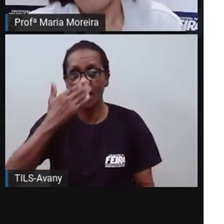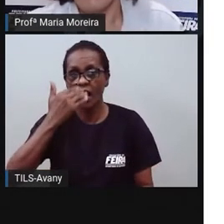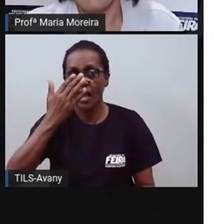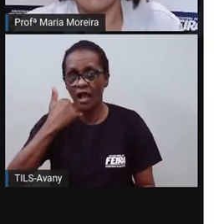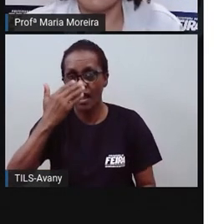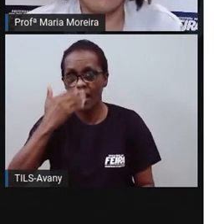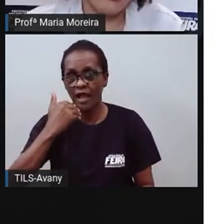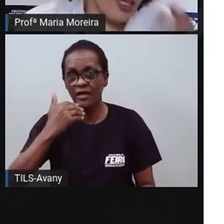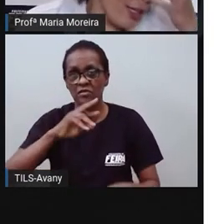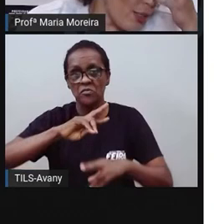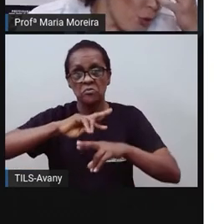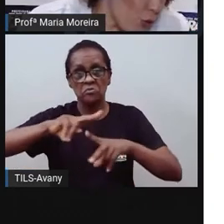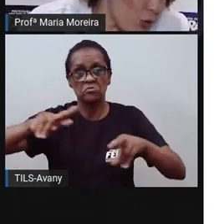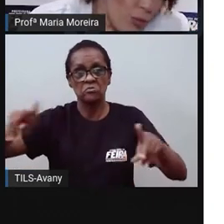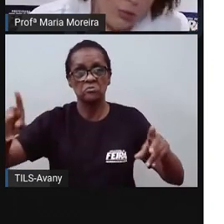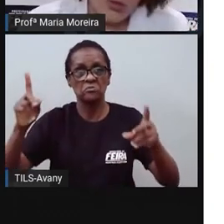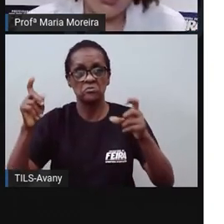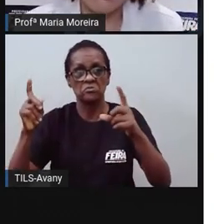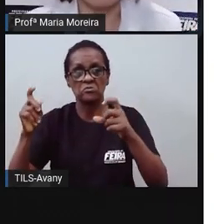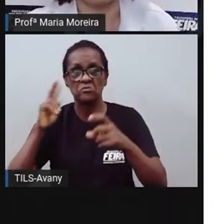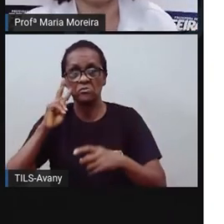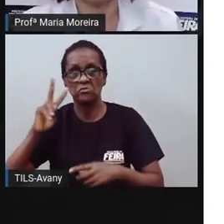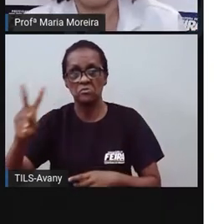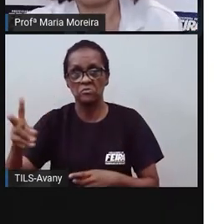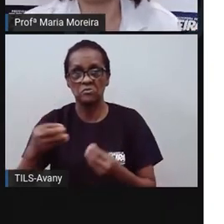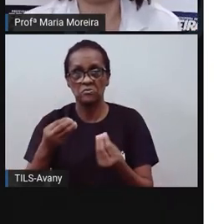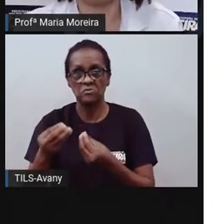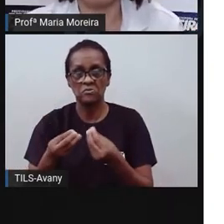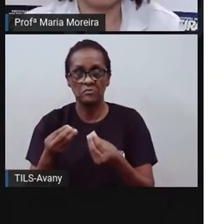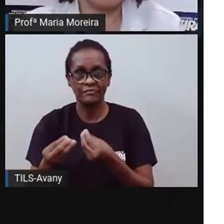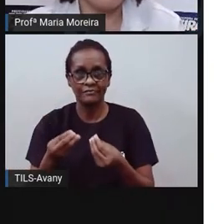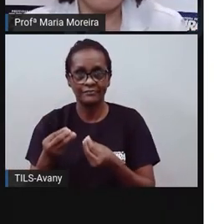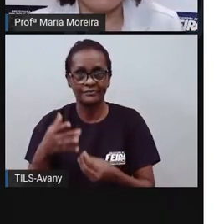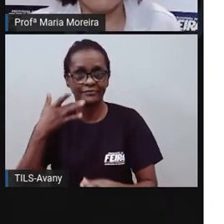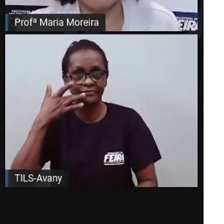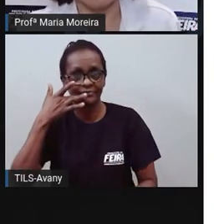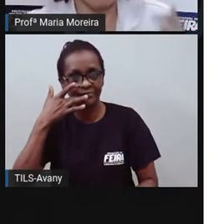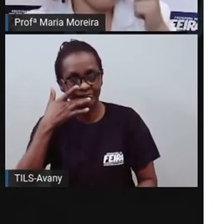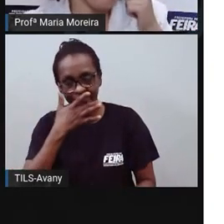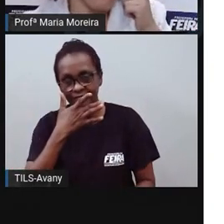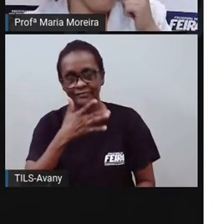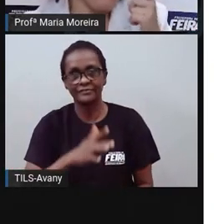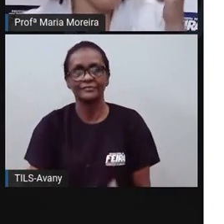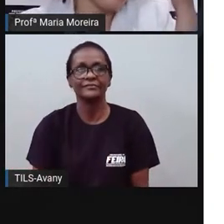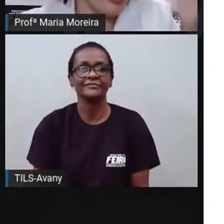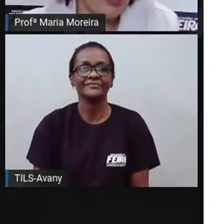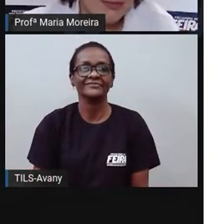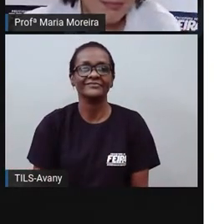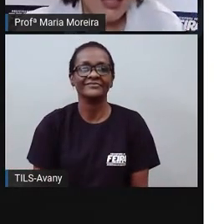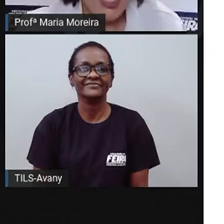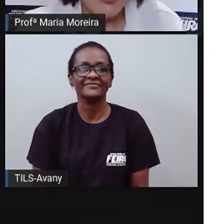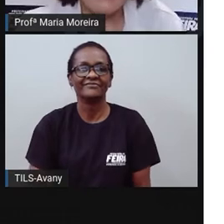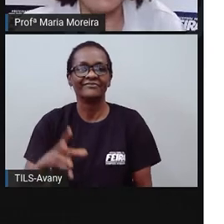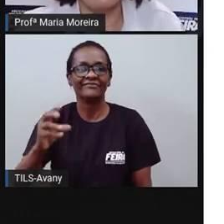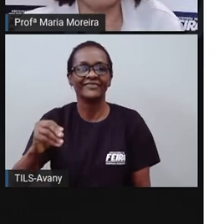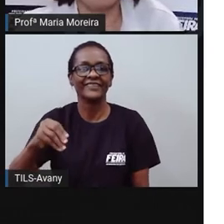o acarajé, delicioso, gosto. A pamonha, outra coisa, gente, só tem comida boa, mugunzá,